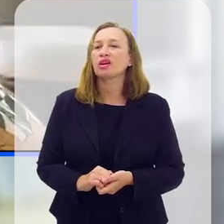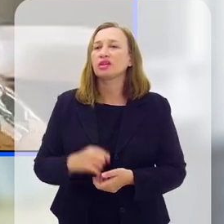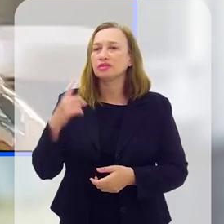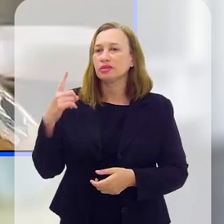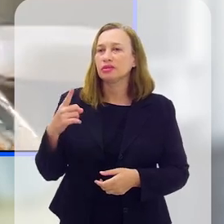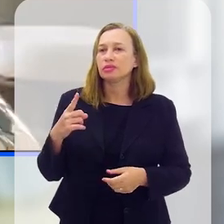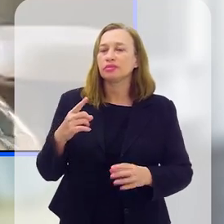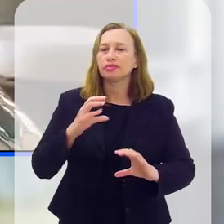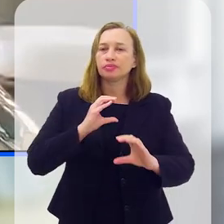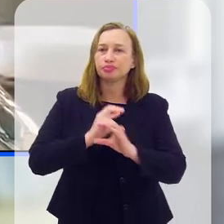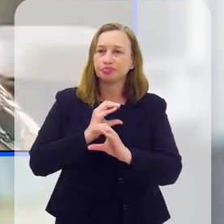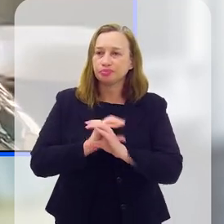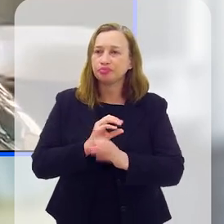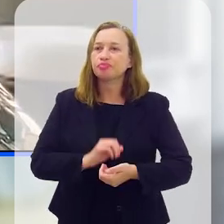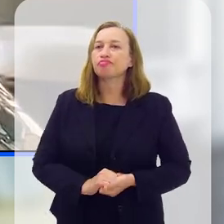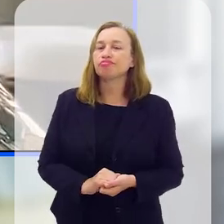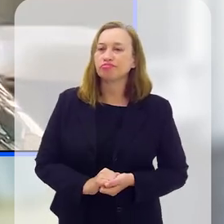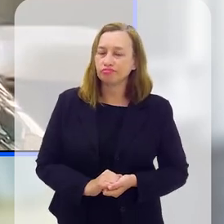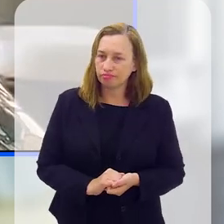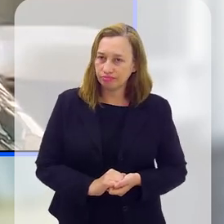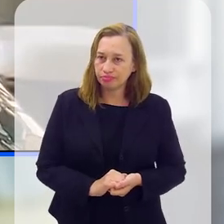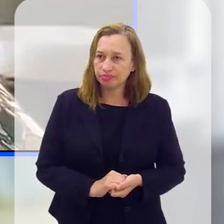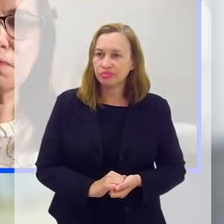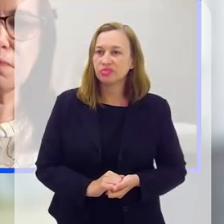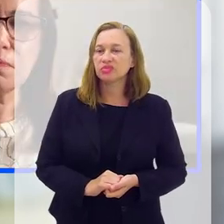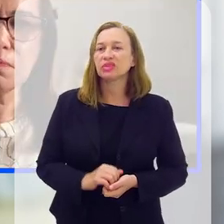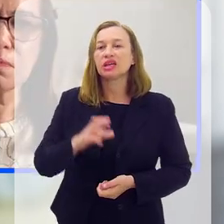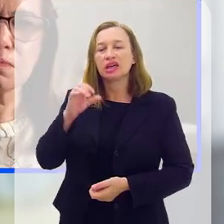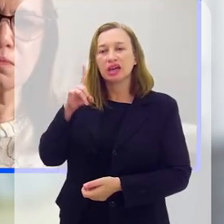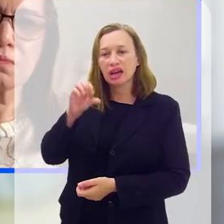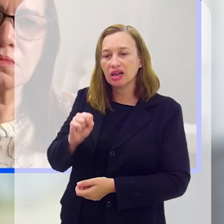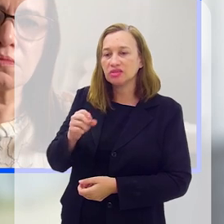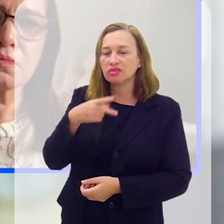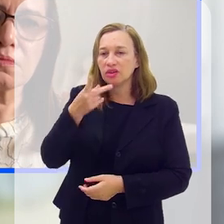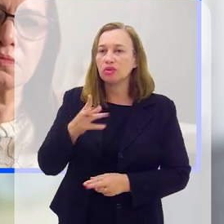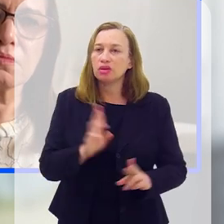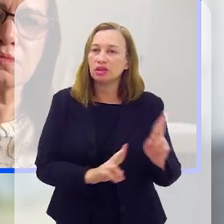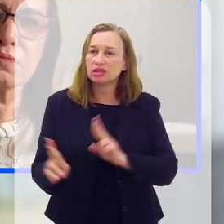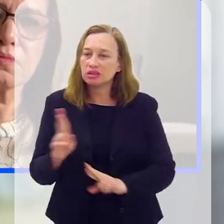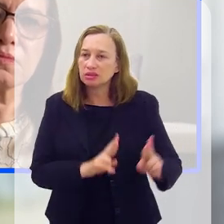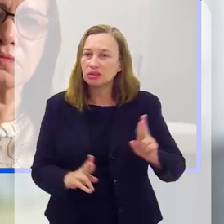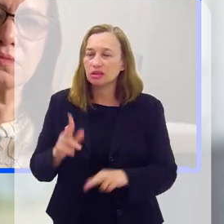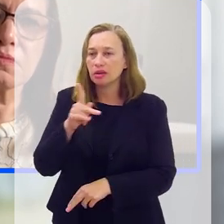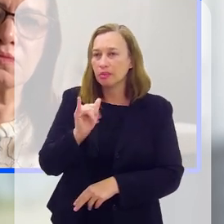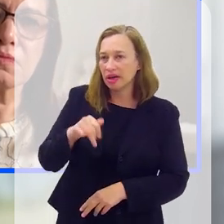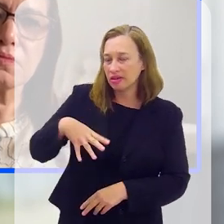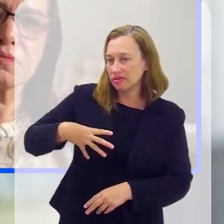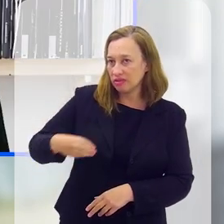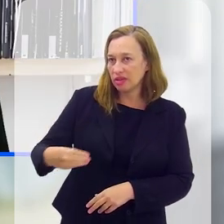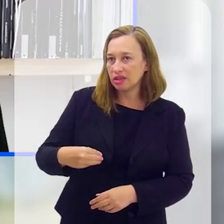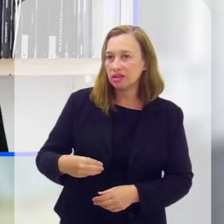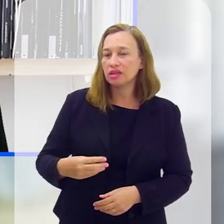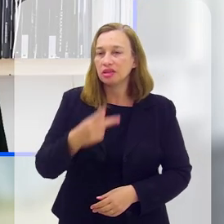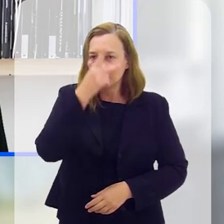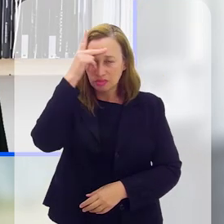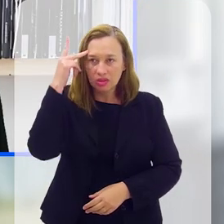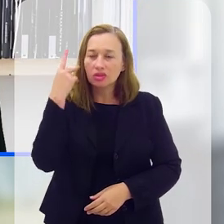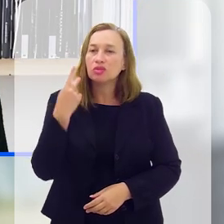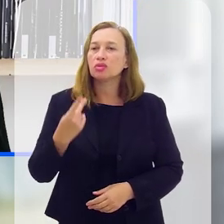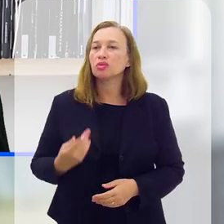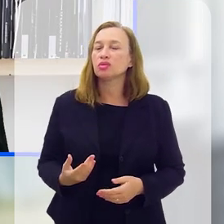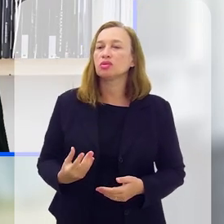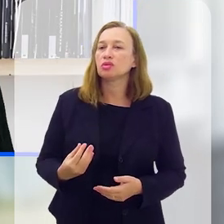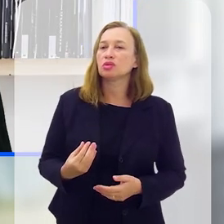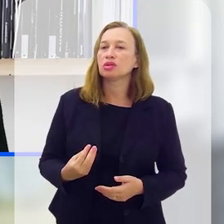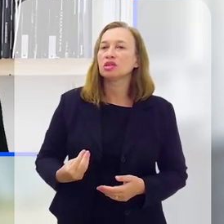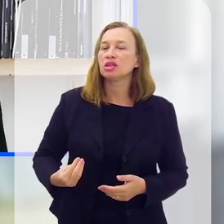dessa desfuncionalidade na comunicação. O Carlos, ela citou ali agora essa relação de pais e filhos, falando dos